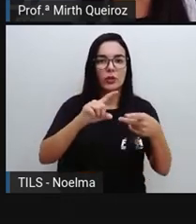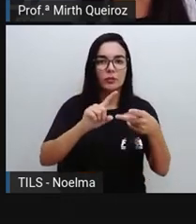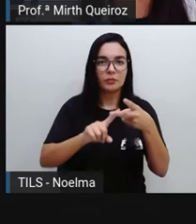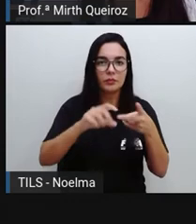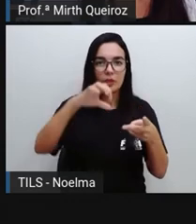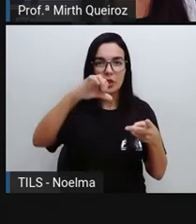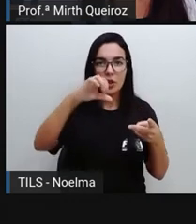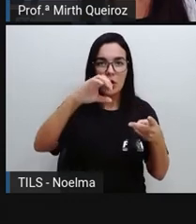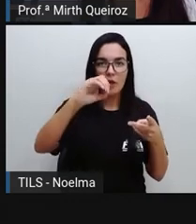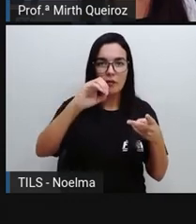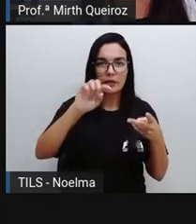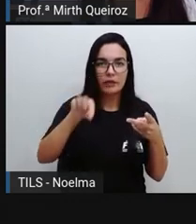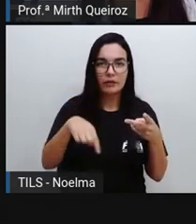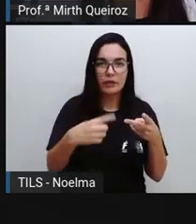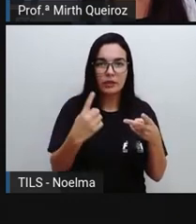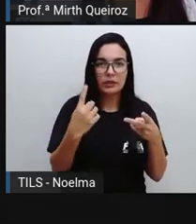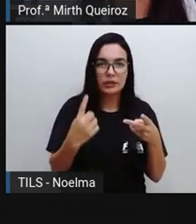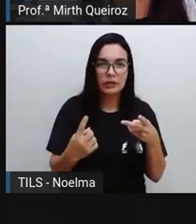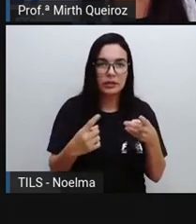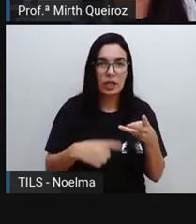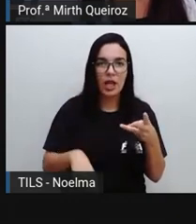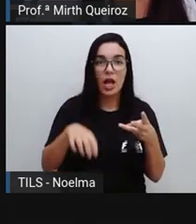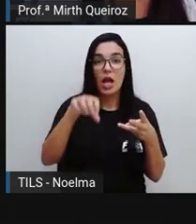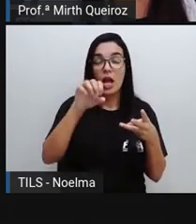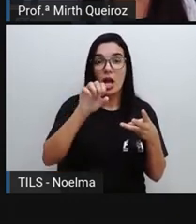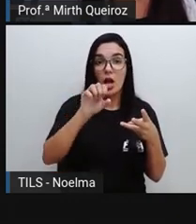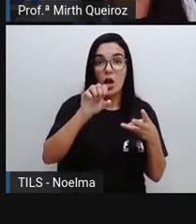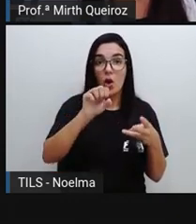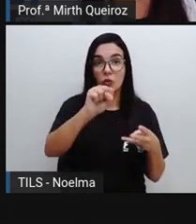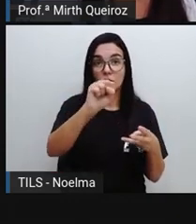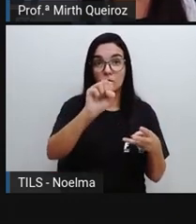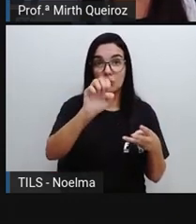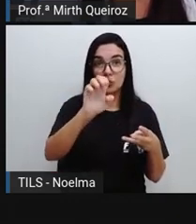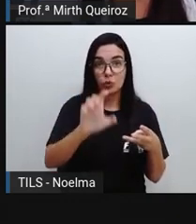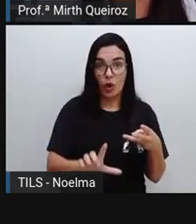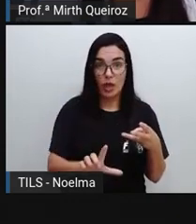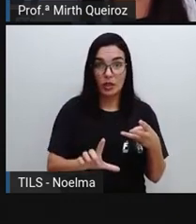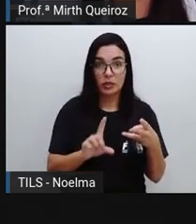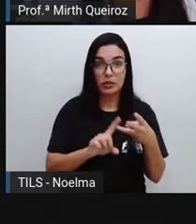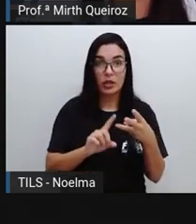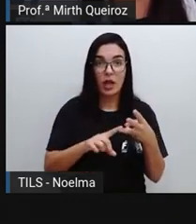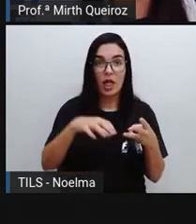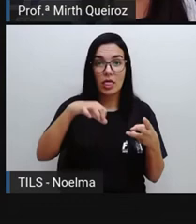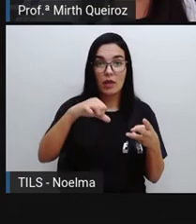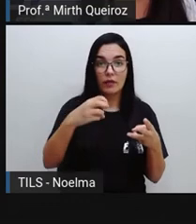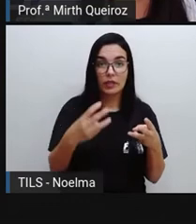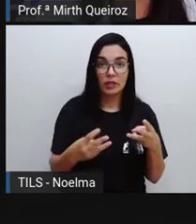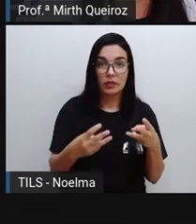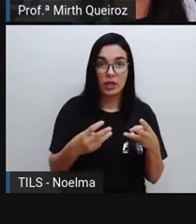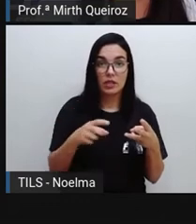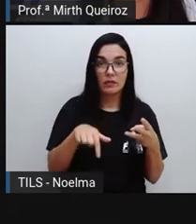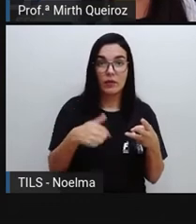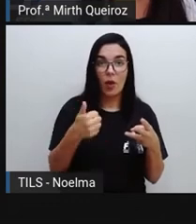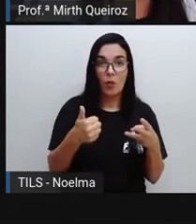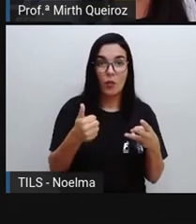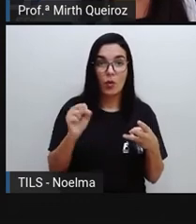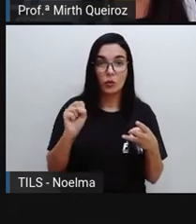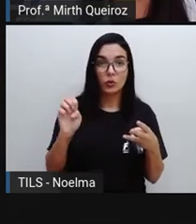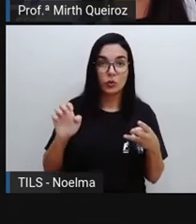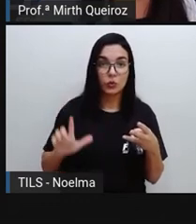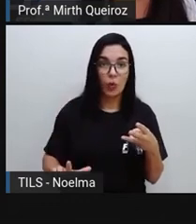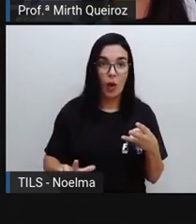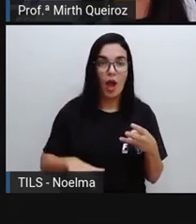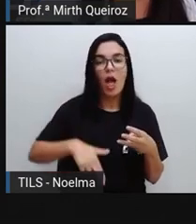Sudo-oeste, 95,5%. Sul, 93,1%.